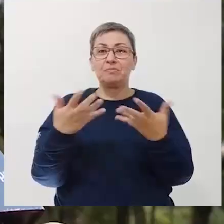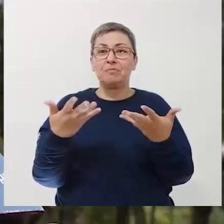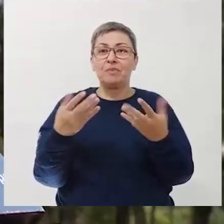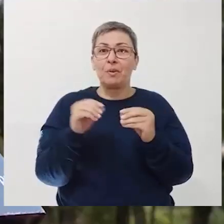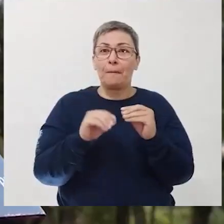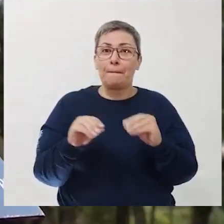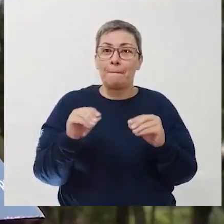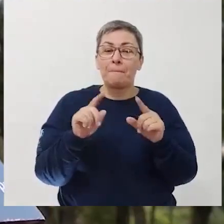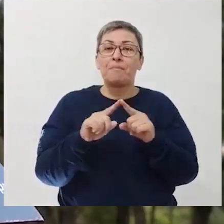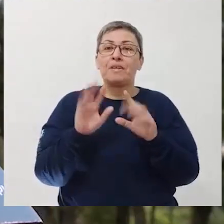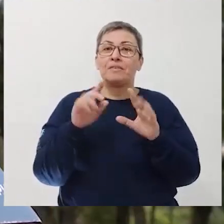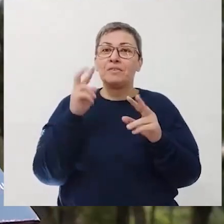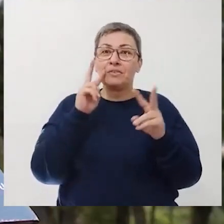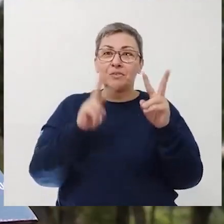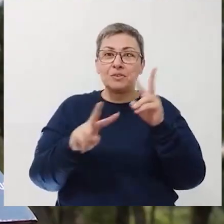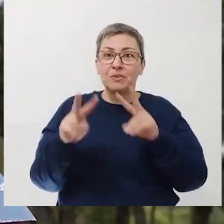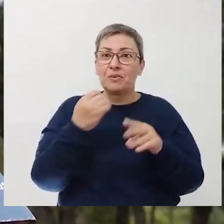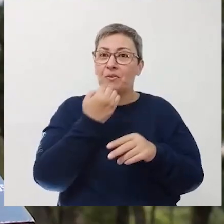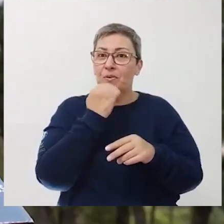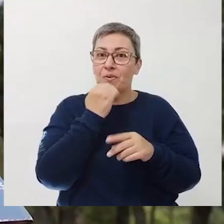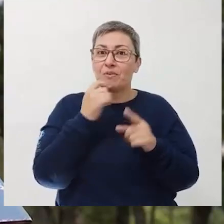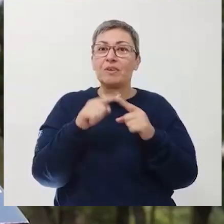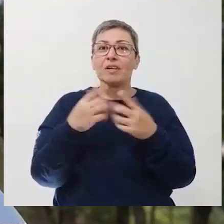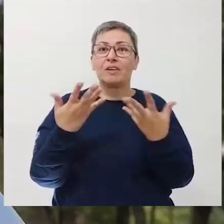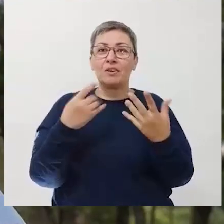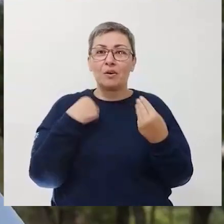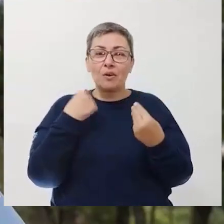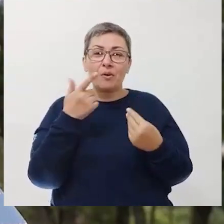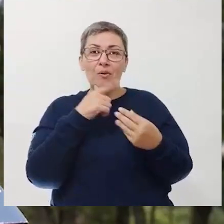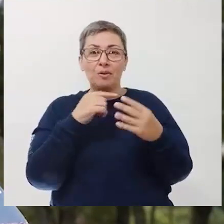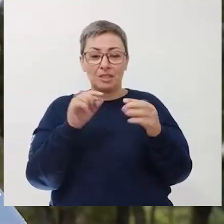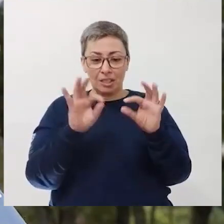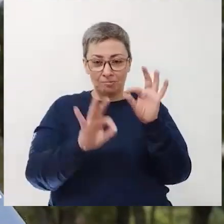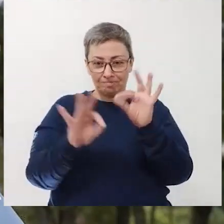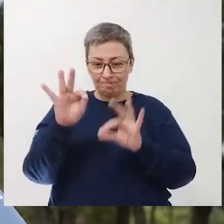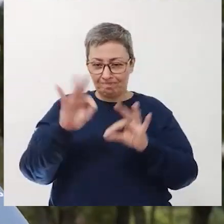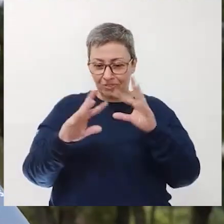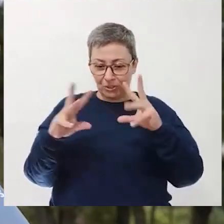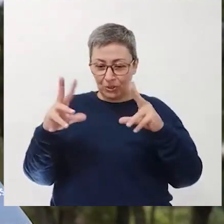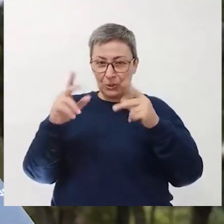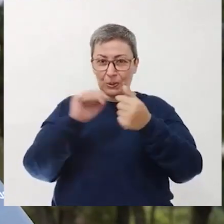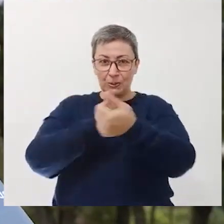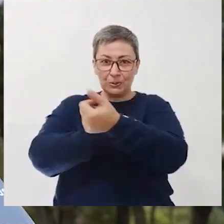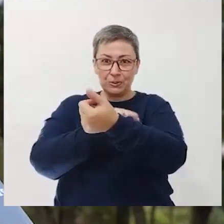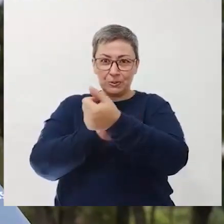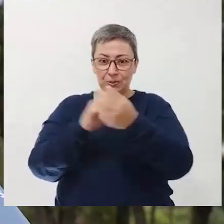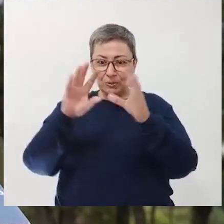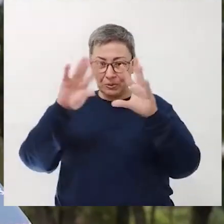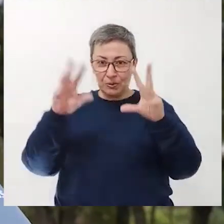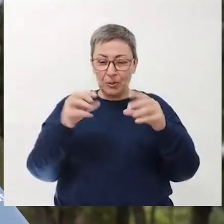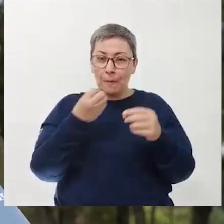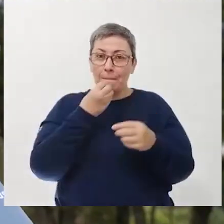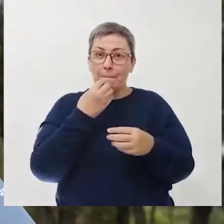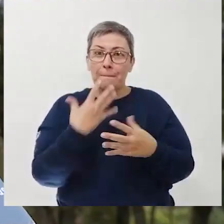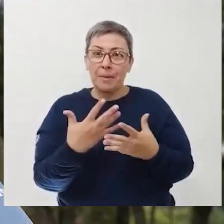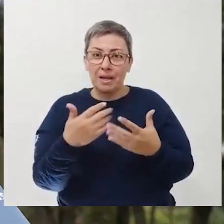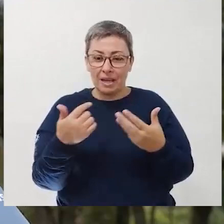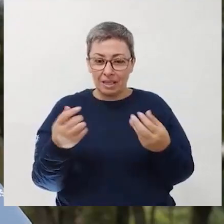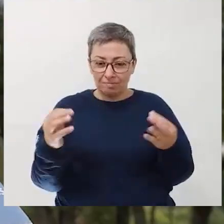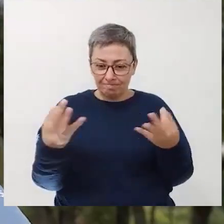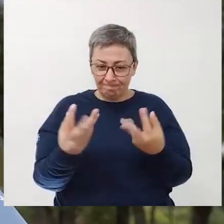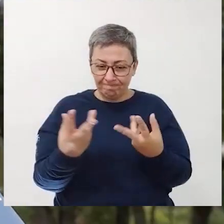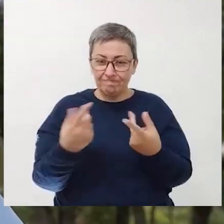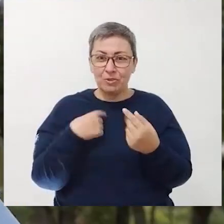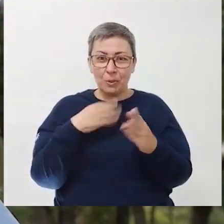predador. Com base no que a gente já viu da anatomia desse animal, agora a gente consegue reconstruir todo o esqueleto dele, e o esqueleto está tão bem